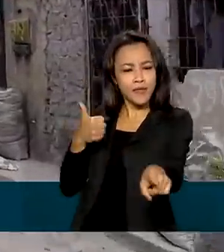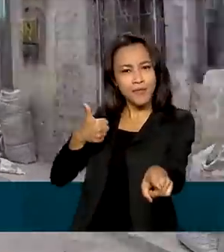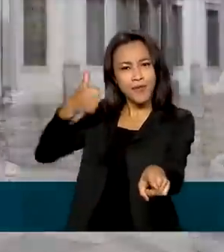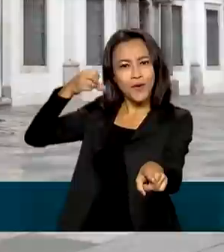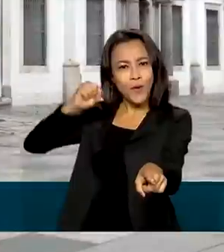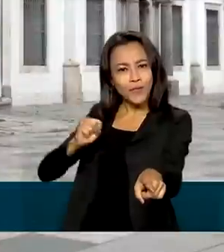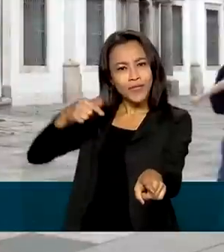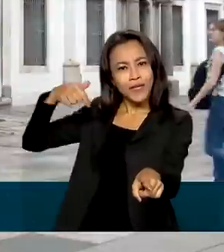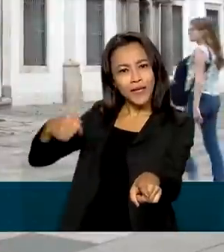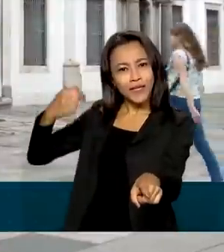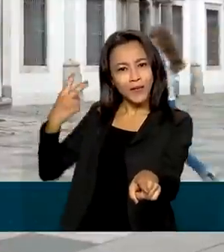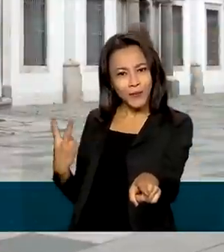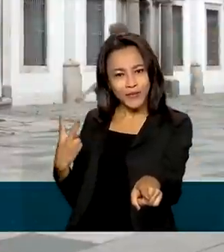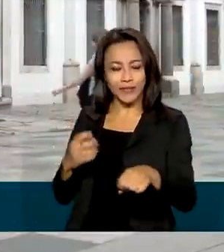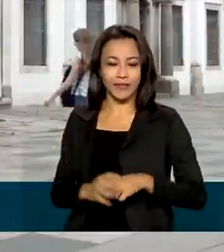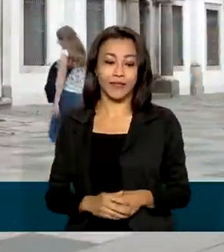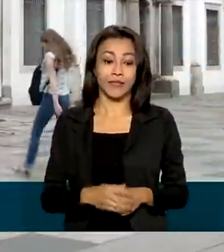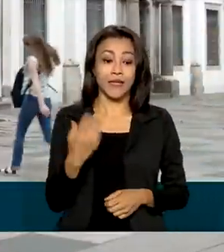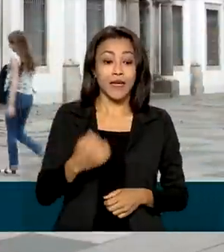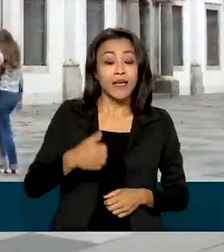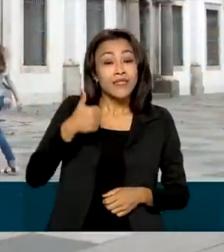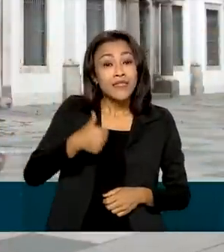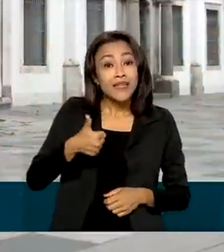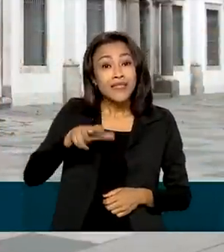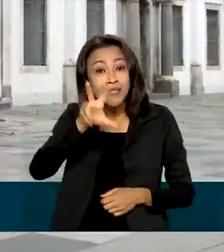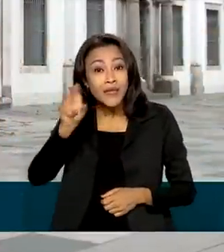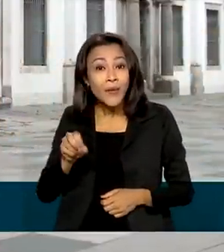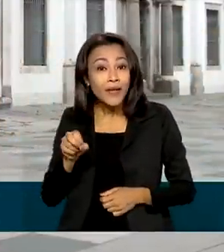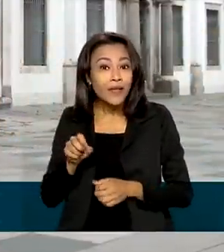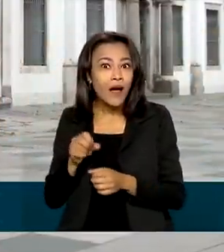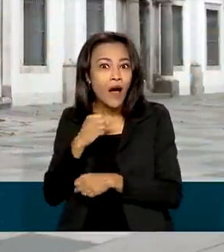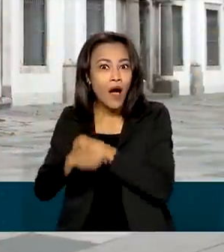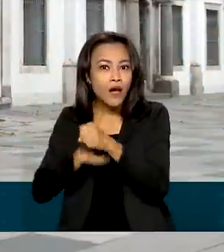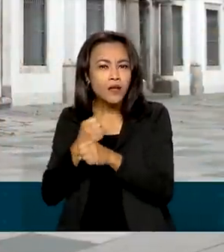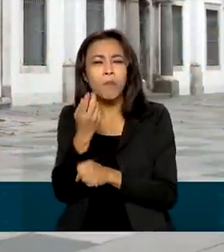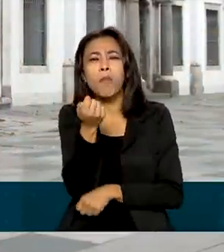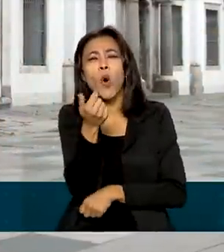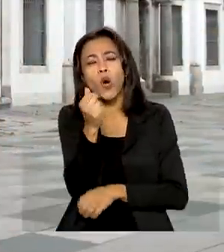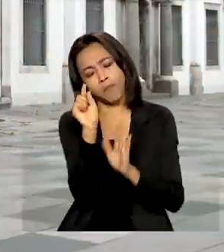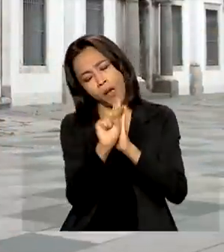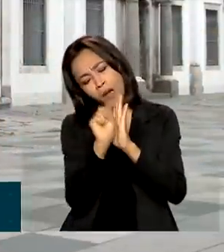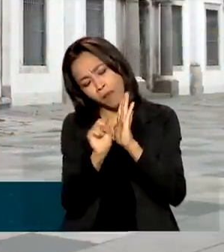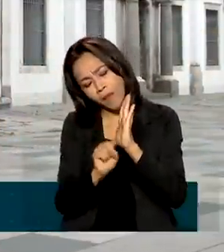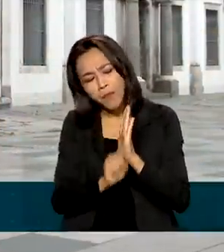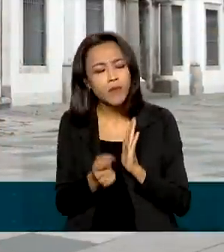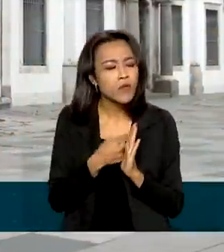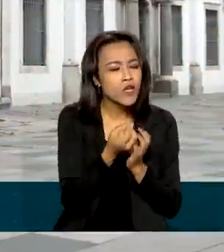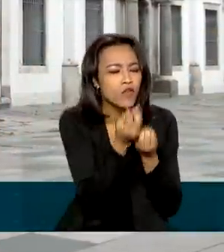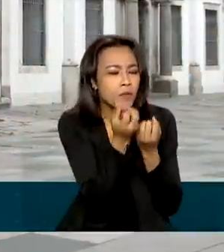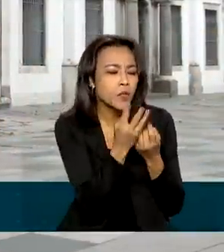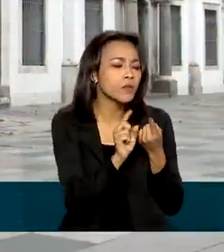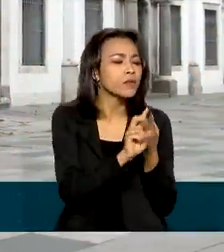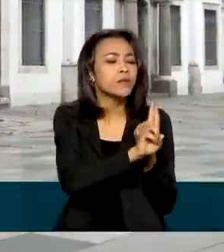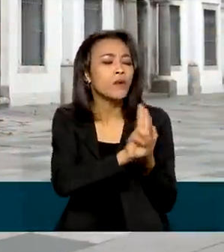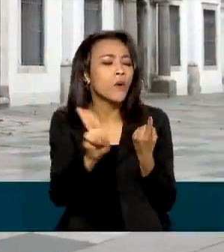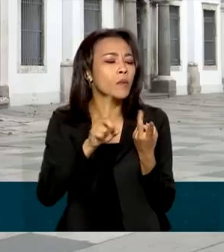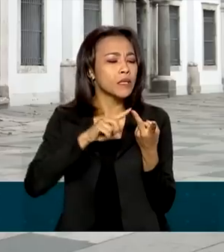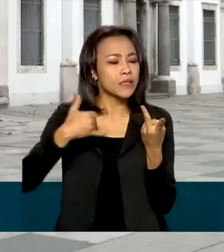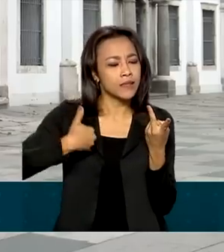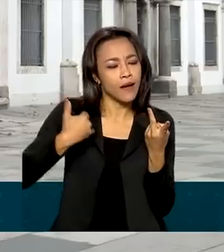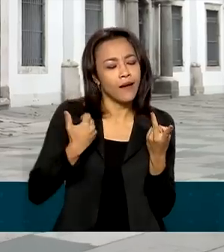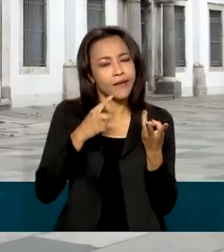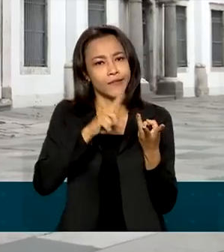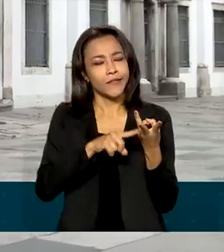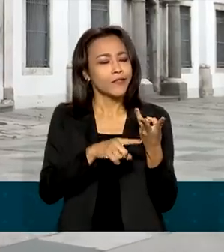Há 150 anos, o censo tinha poucas perguntas. O recenseador coletava dados como nome, idade,